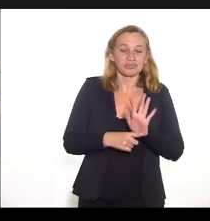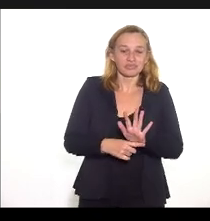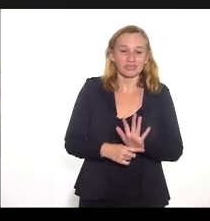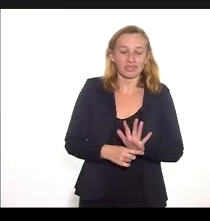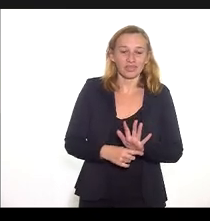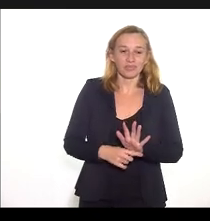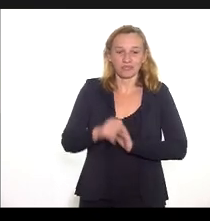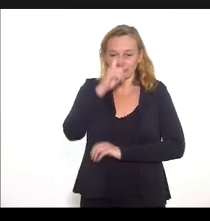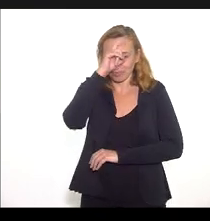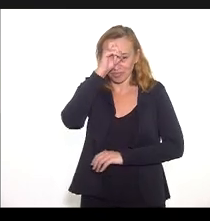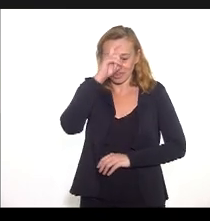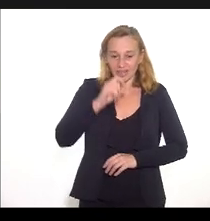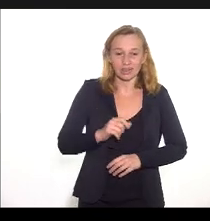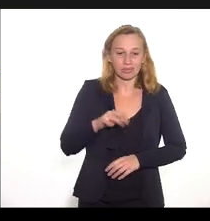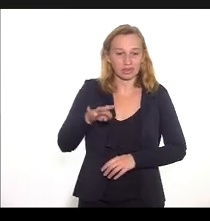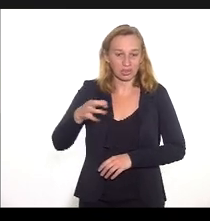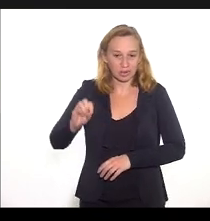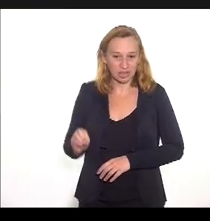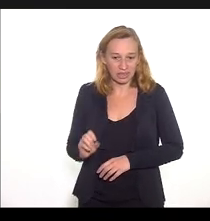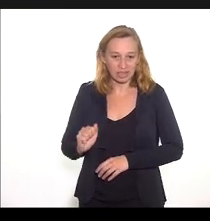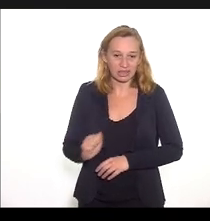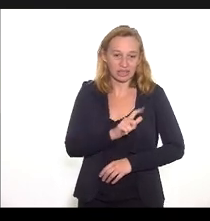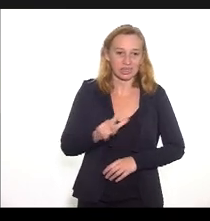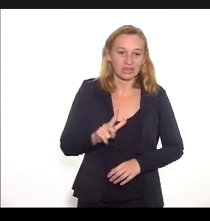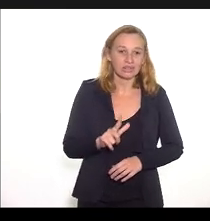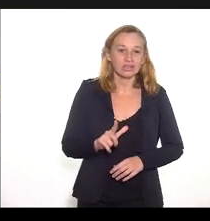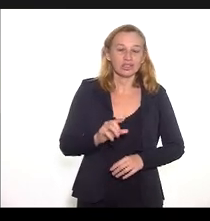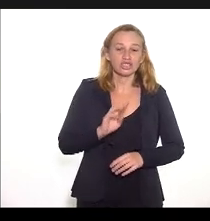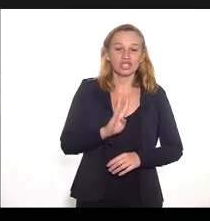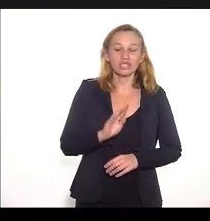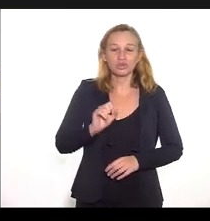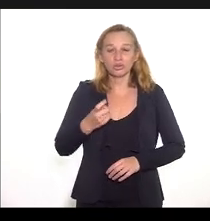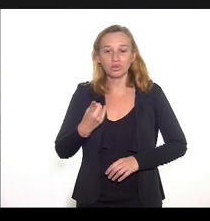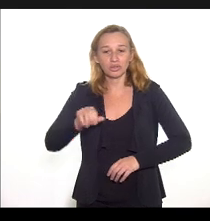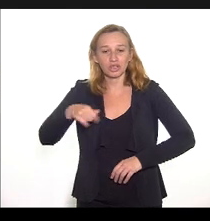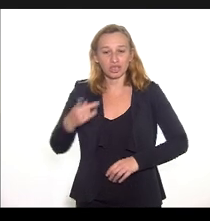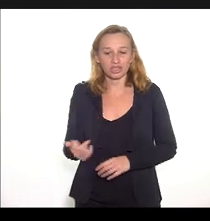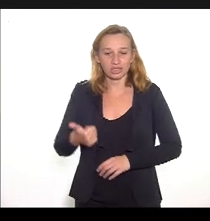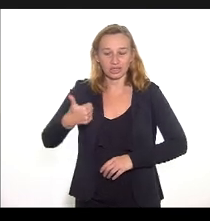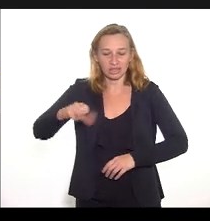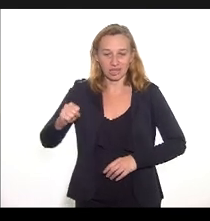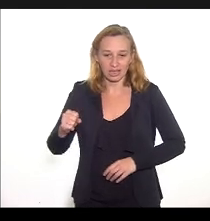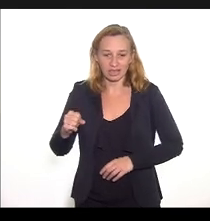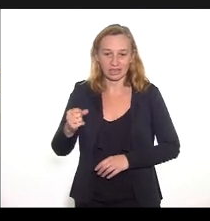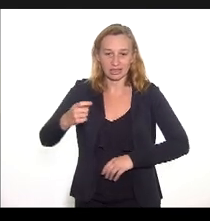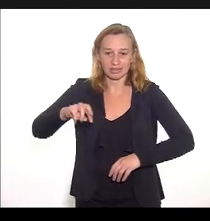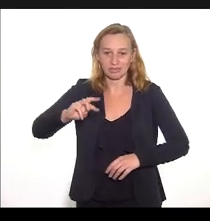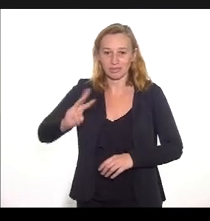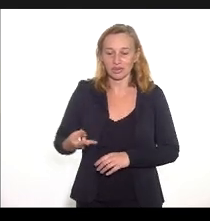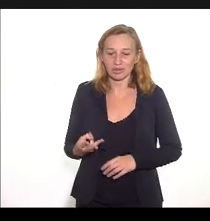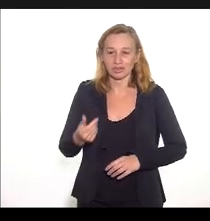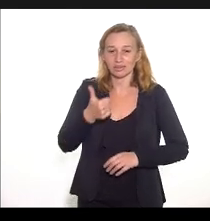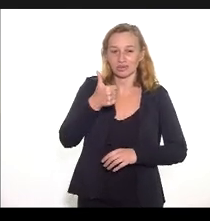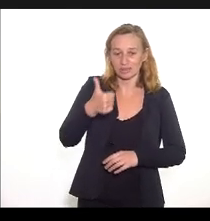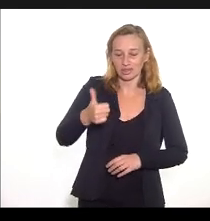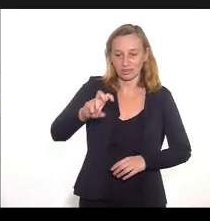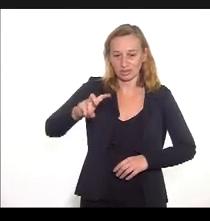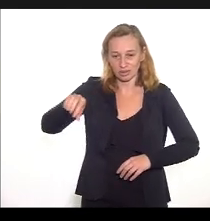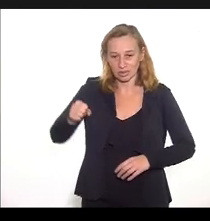ambulatorial, um montante de R$.310.278